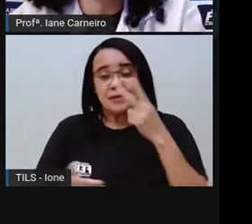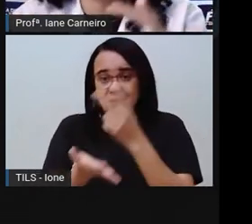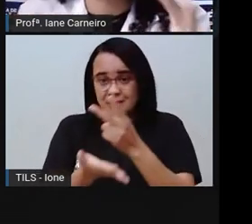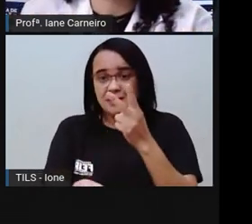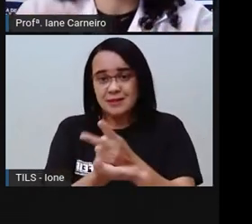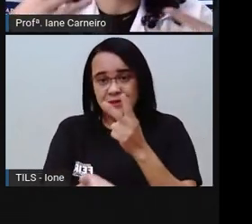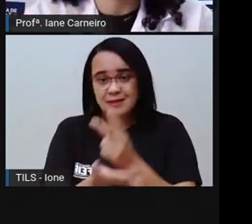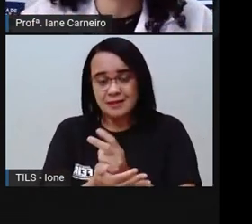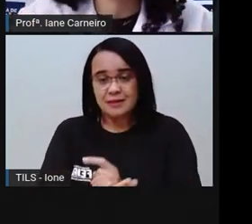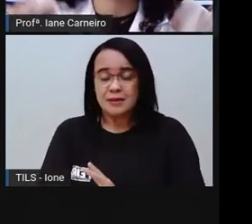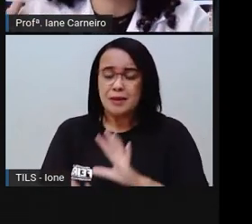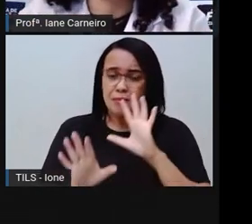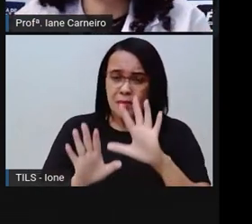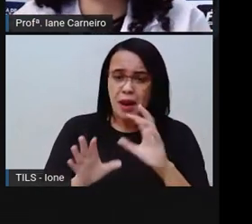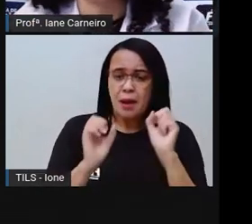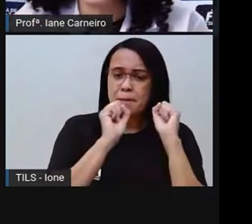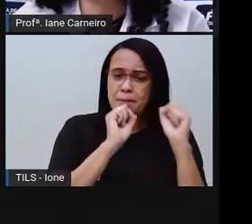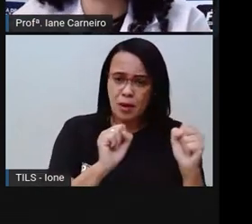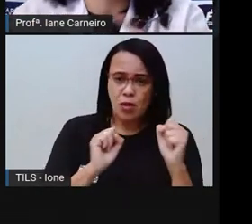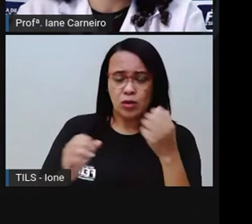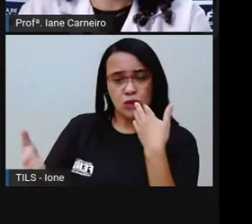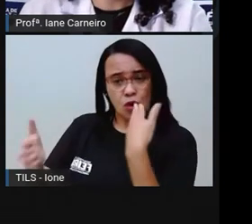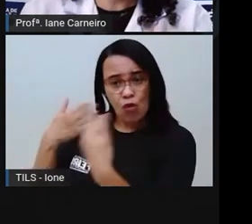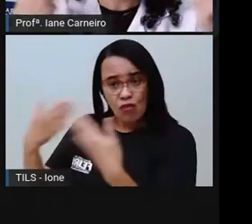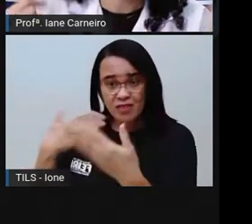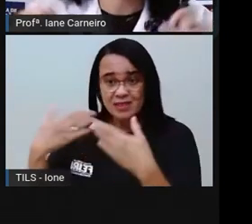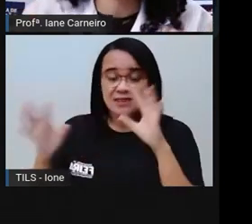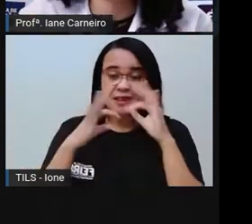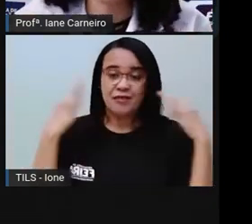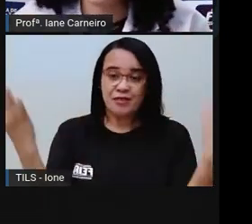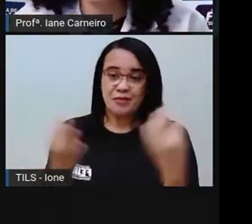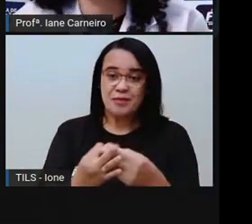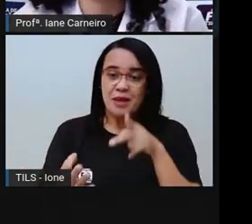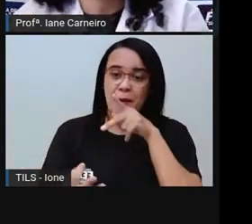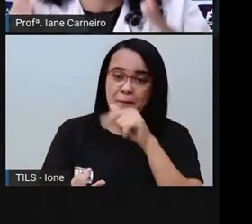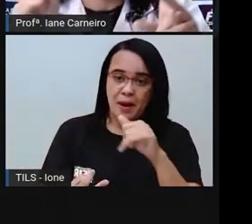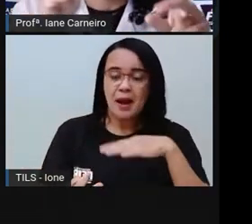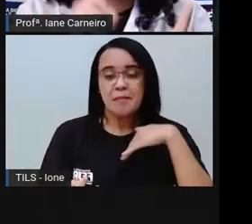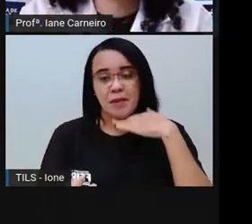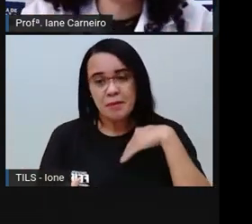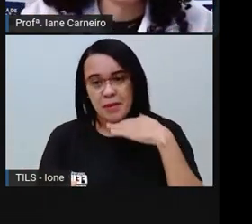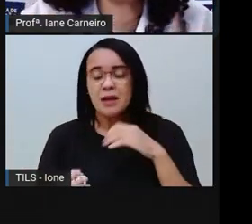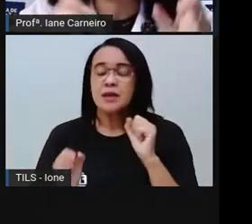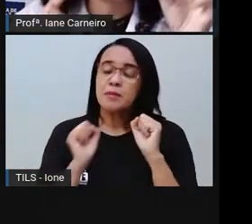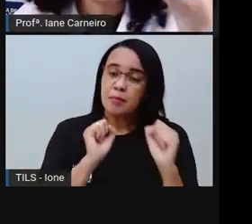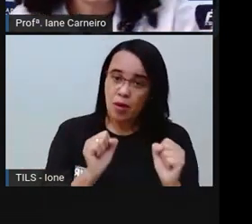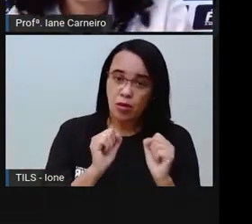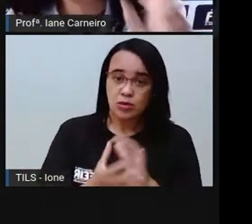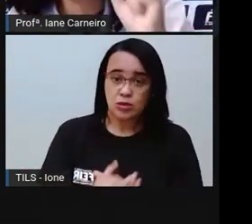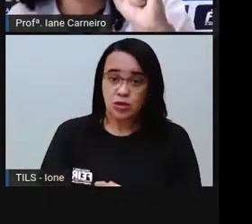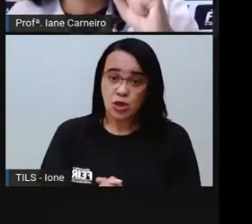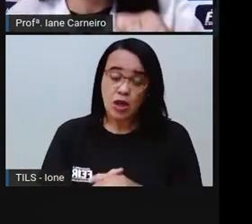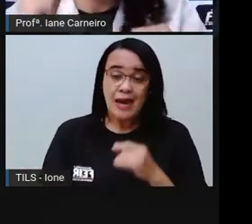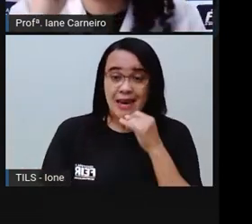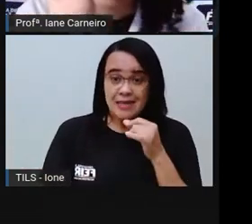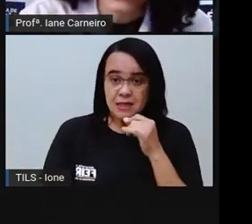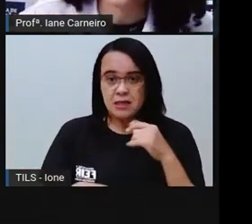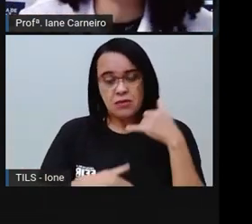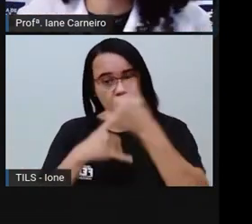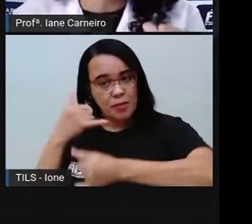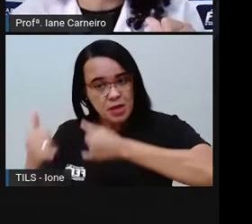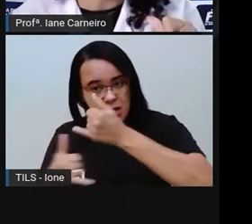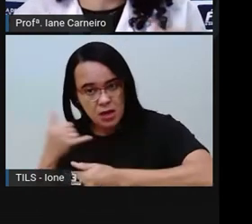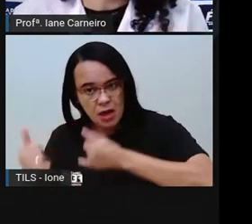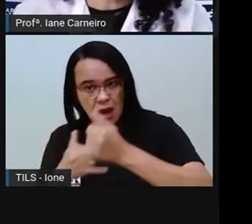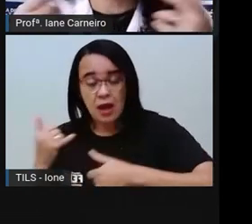com sua mãe, seu pai, sua avó, um adulto da sua casa. Você pode negociar o quê? Ó, eu vou brincar um pouquinho no celular e depois eu vou